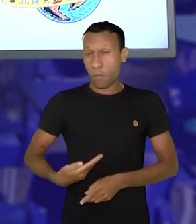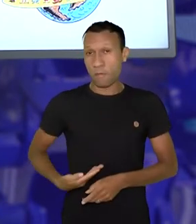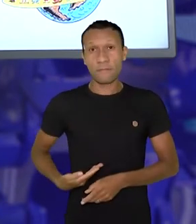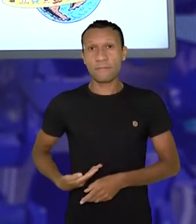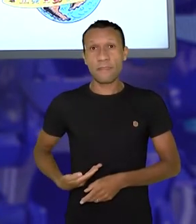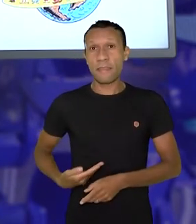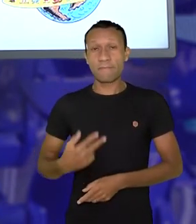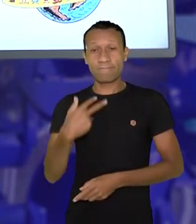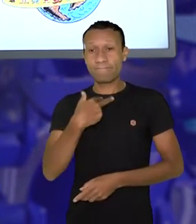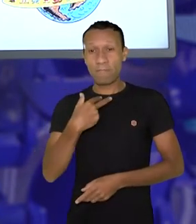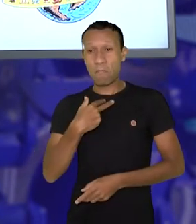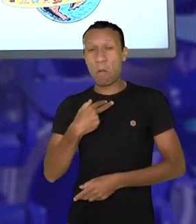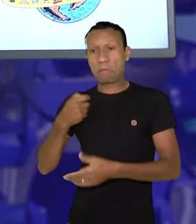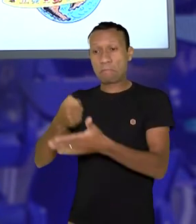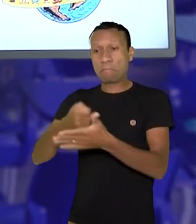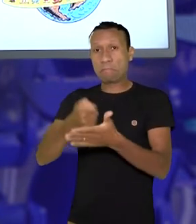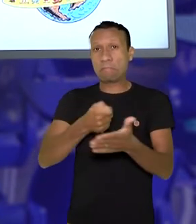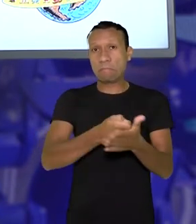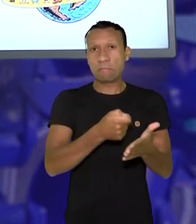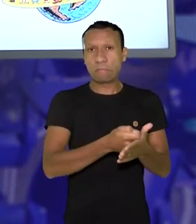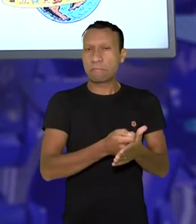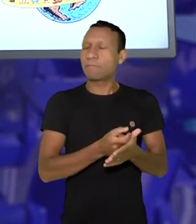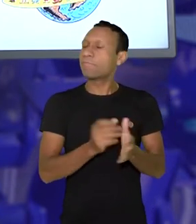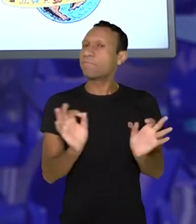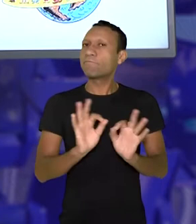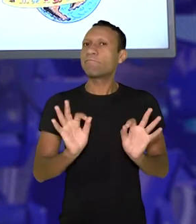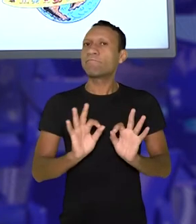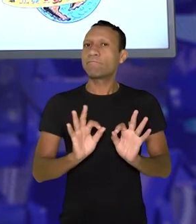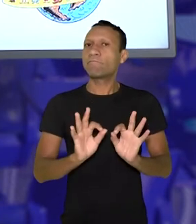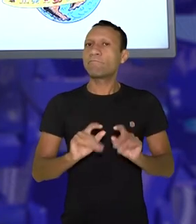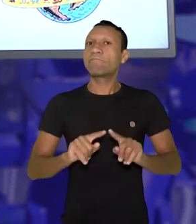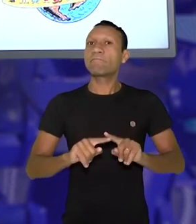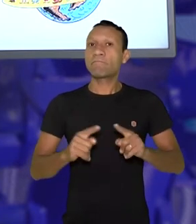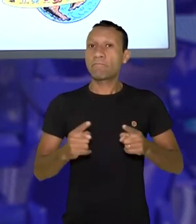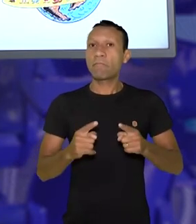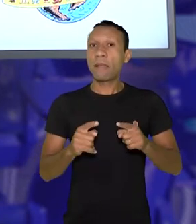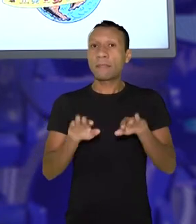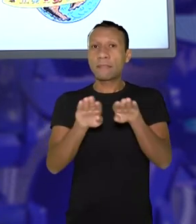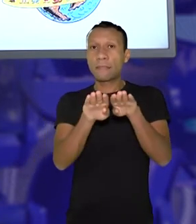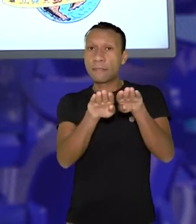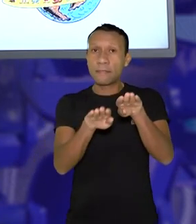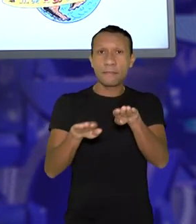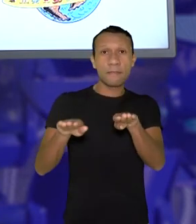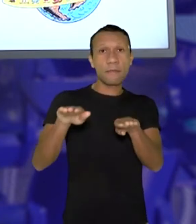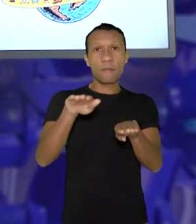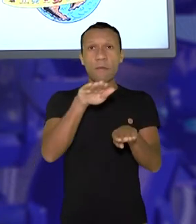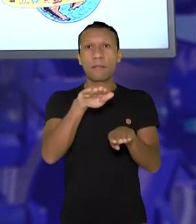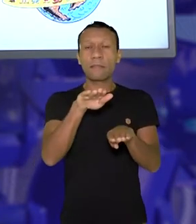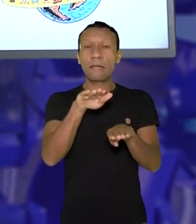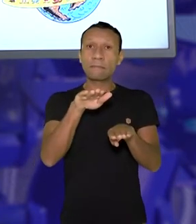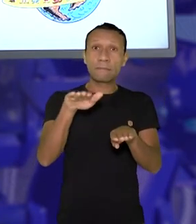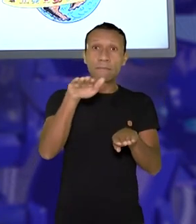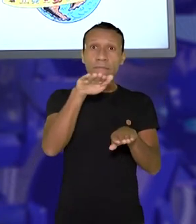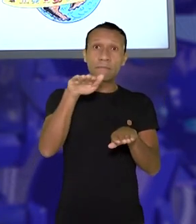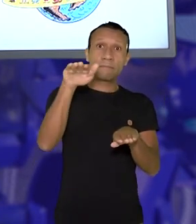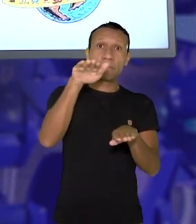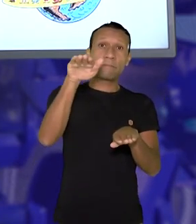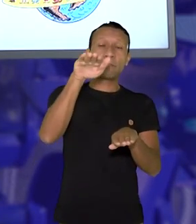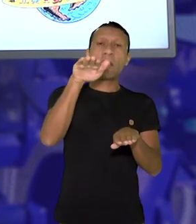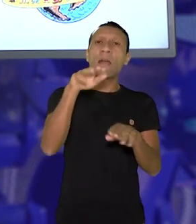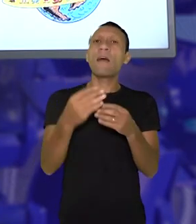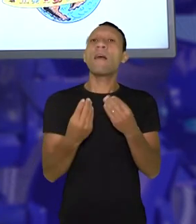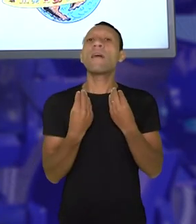economia. Então, óbvio, se os governos não devem intervir na economia e essa desigualdade social vai aumentando,